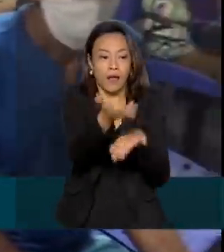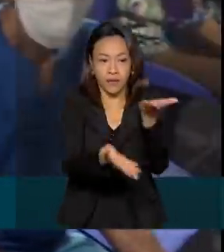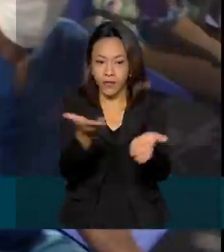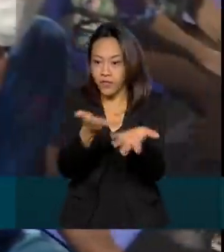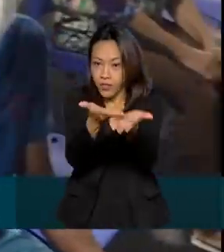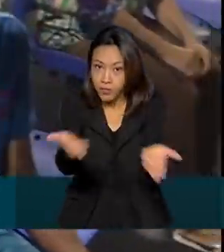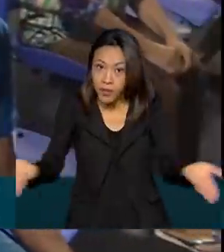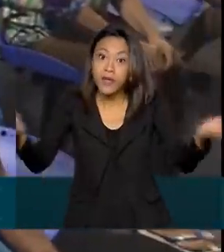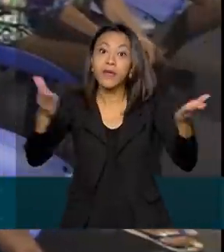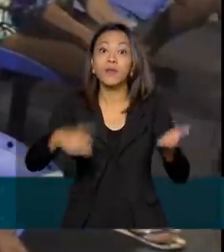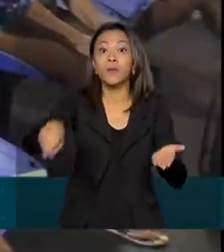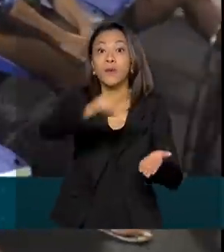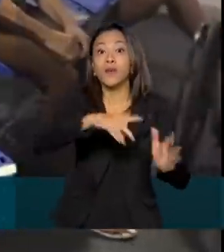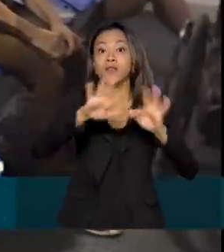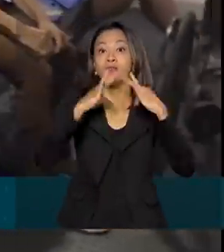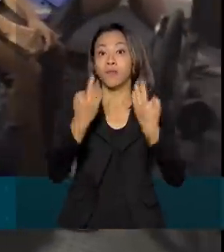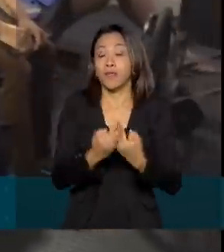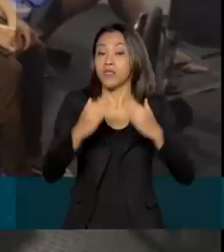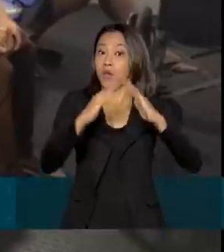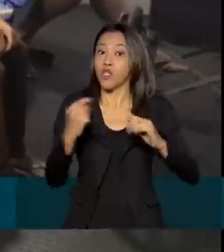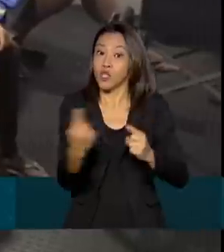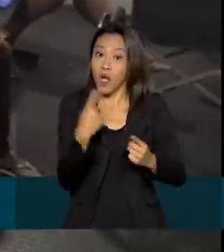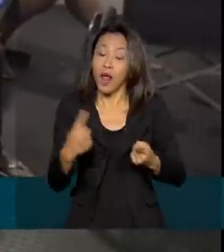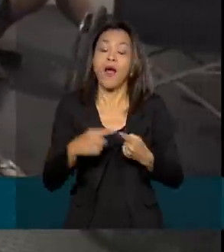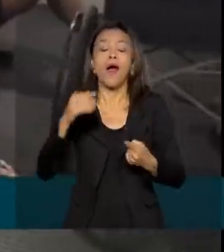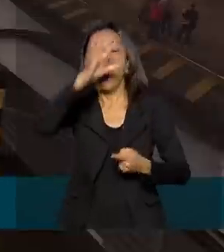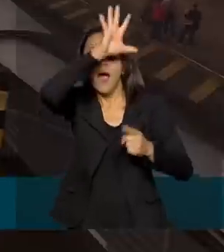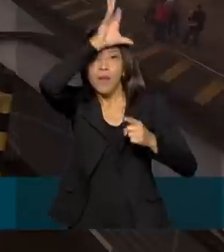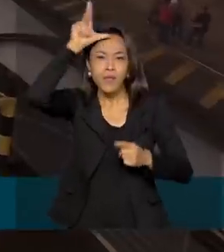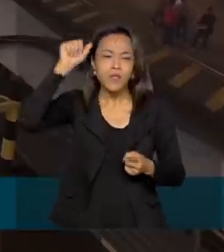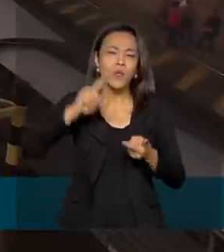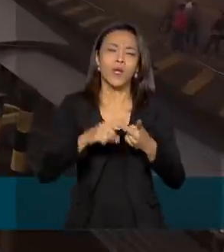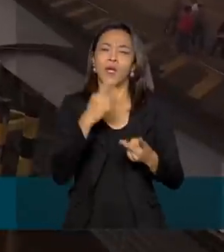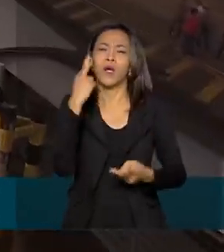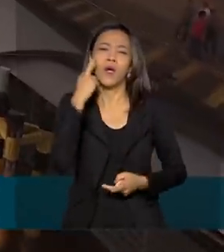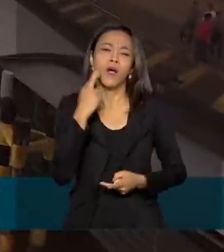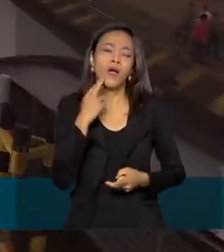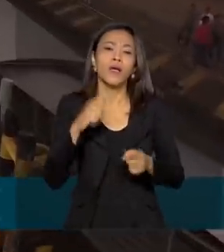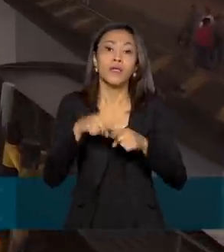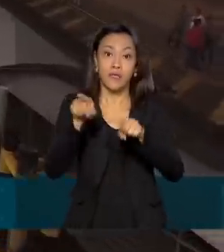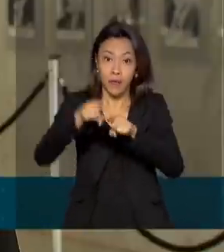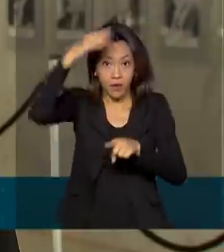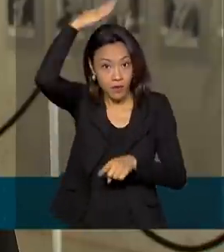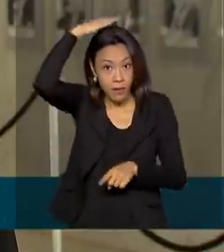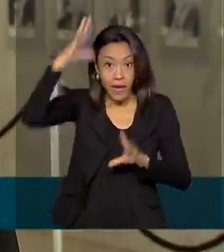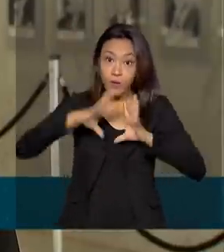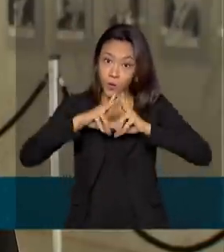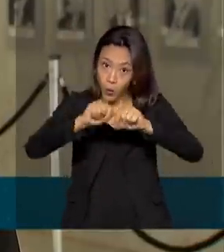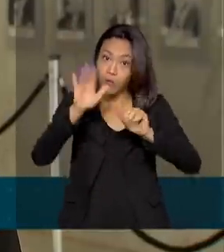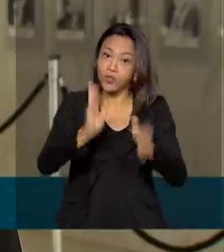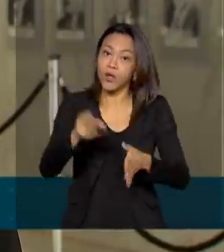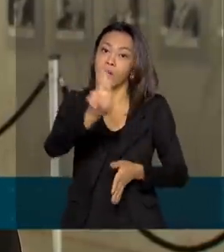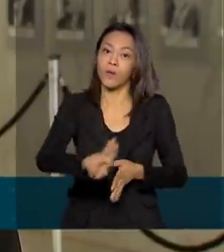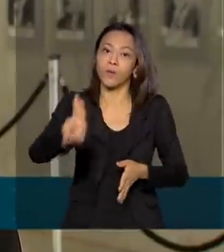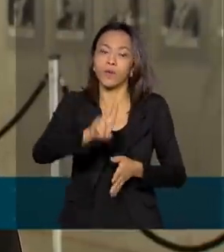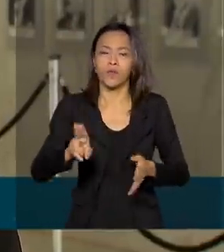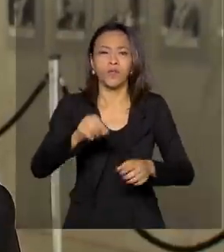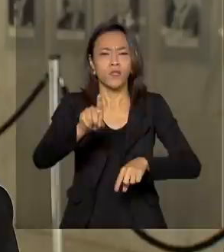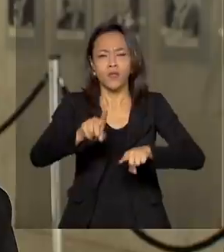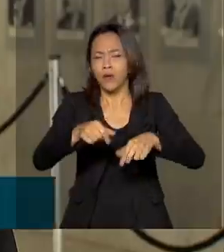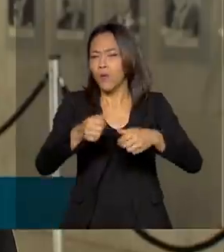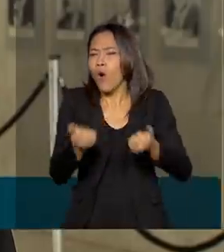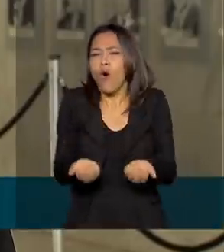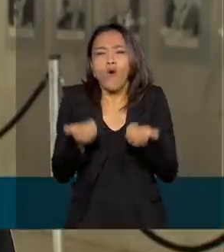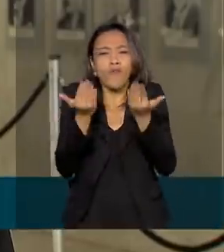comunidades que vivem isoladas no Amazonas, Rondônia e Pará, todas já em operação. Os serviços ofertados são os